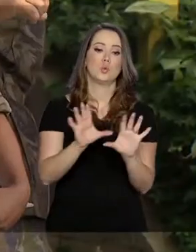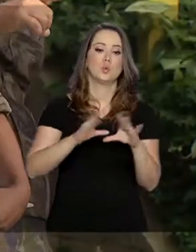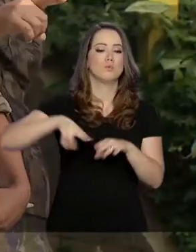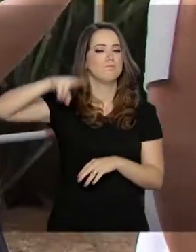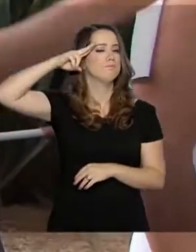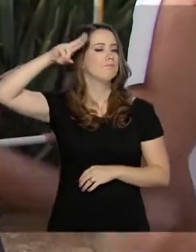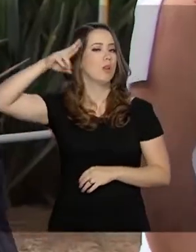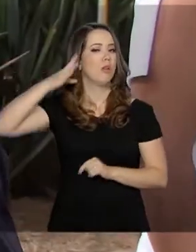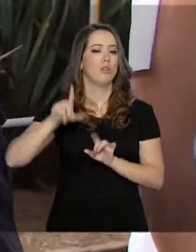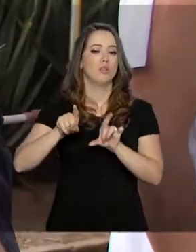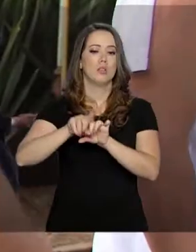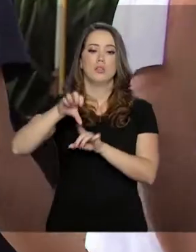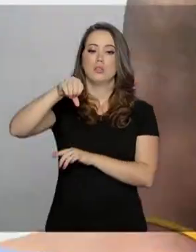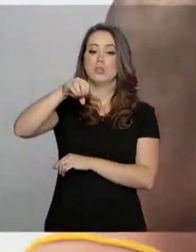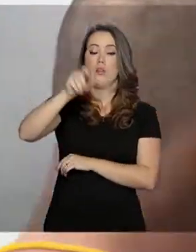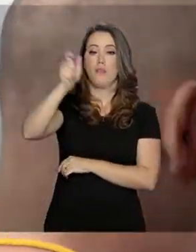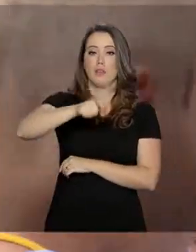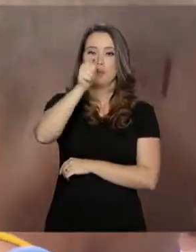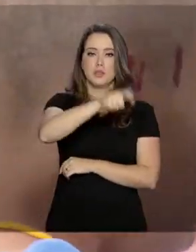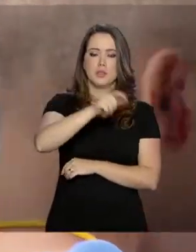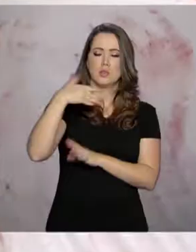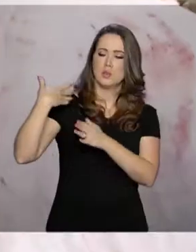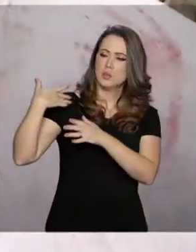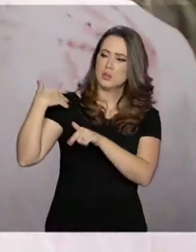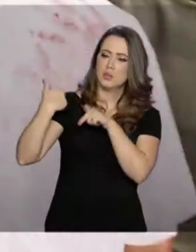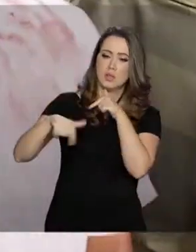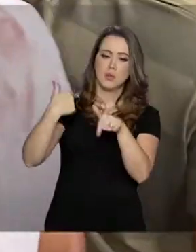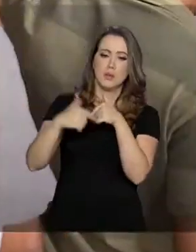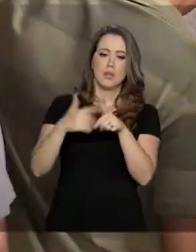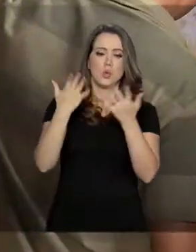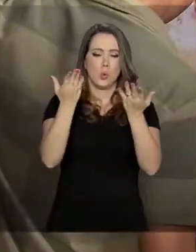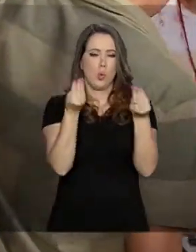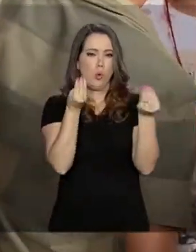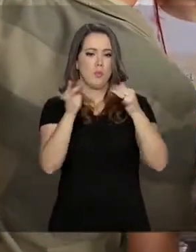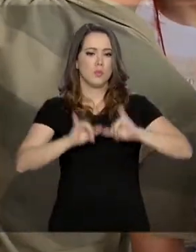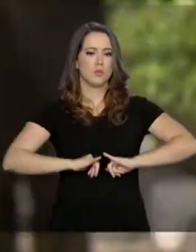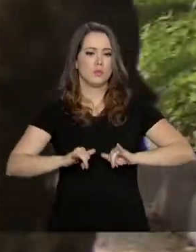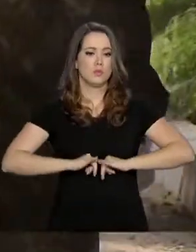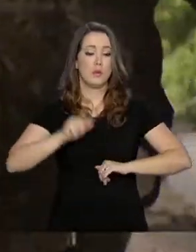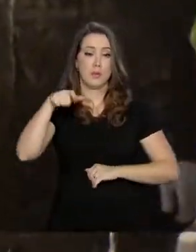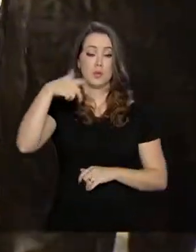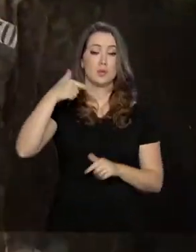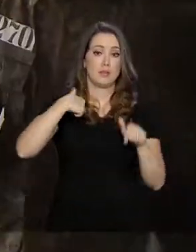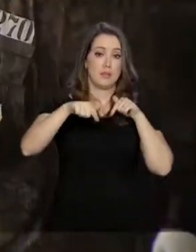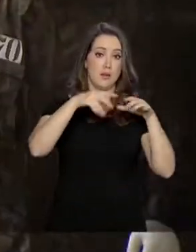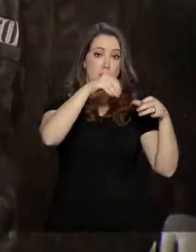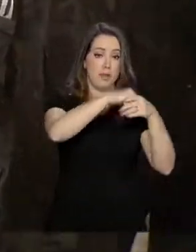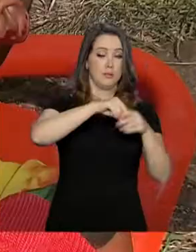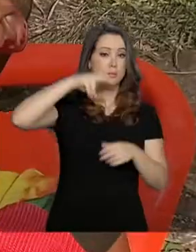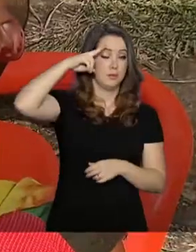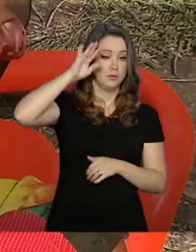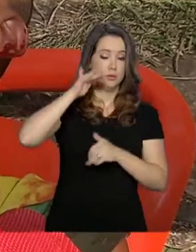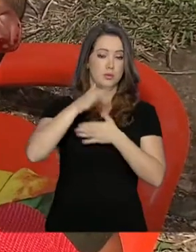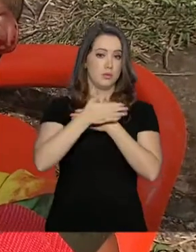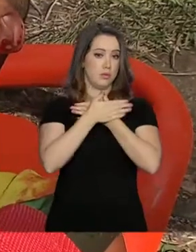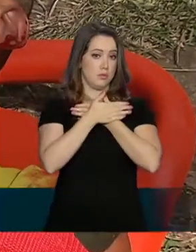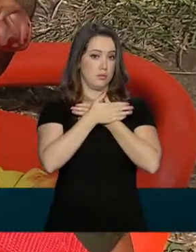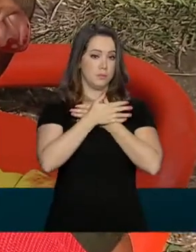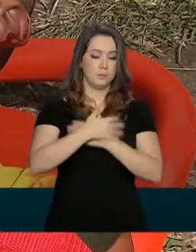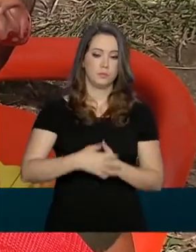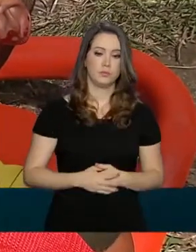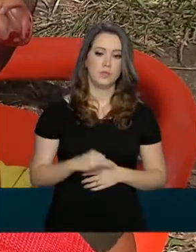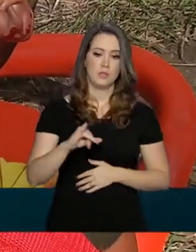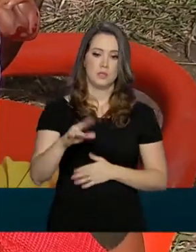Armadas. As 90 pessoas que desempenharam o papel de vítimas são recrutas da Força Aérea. Se tiver que